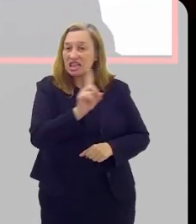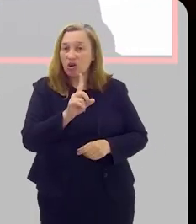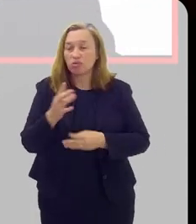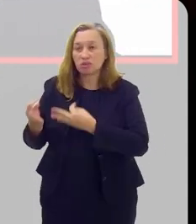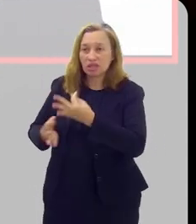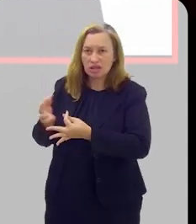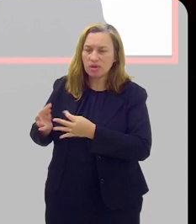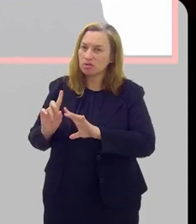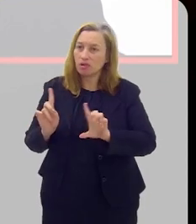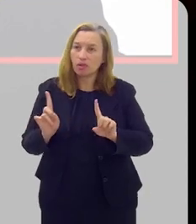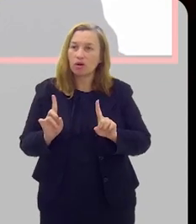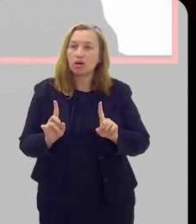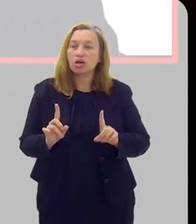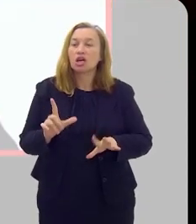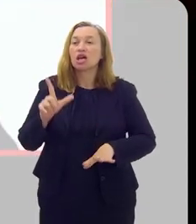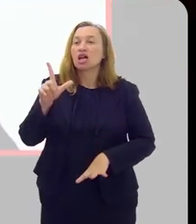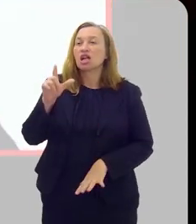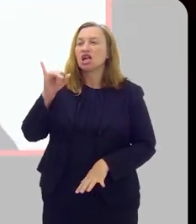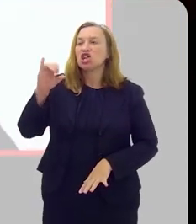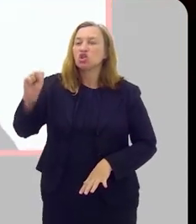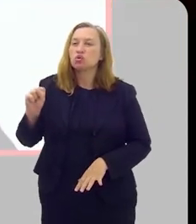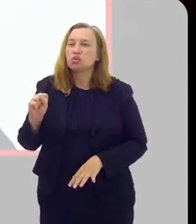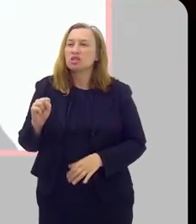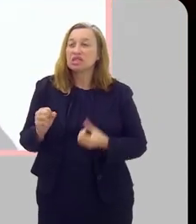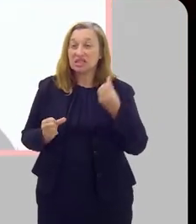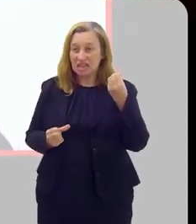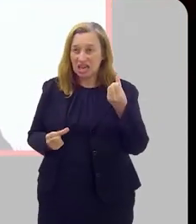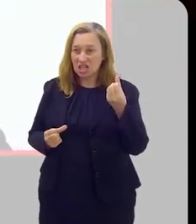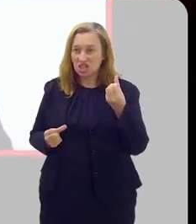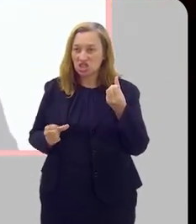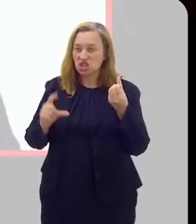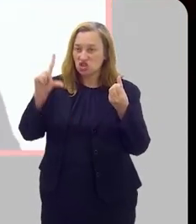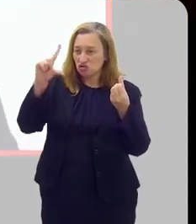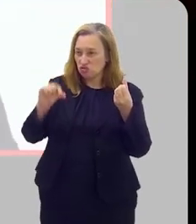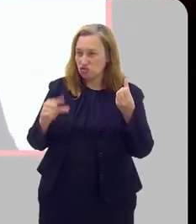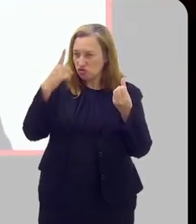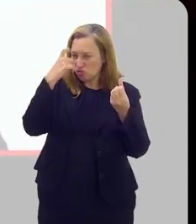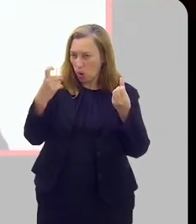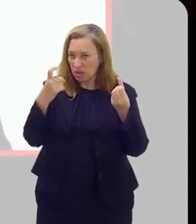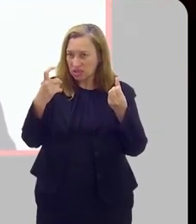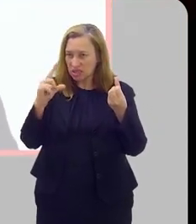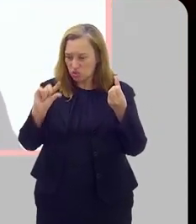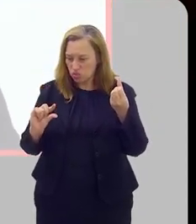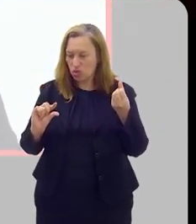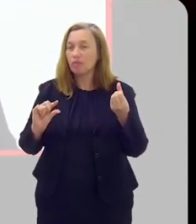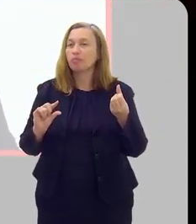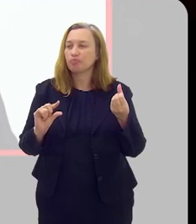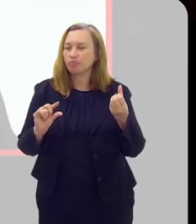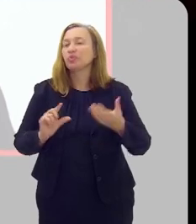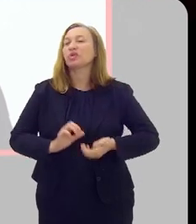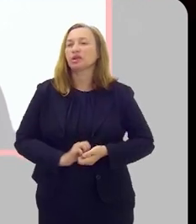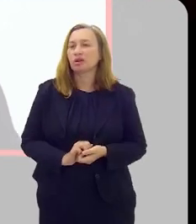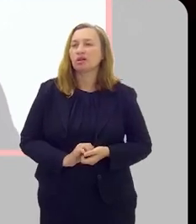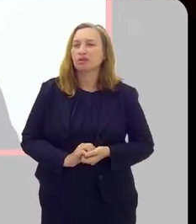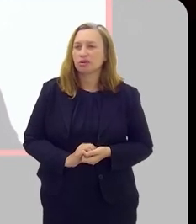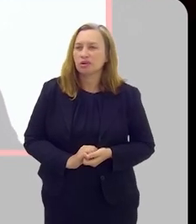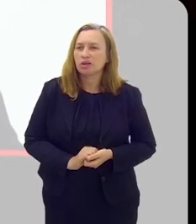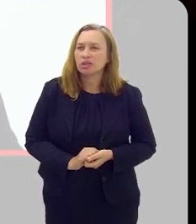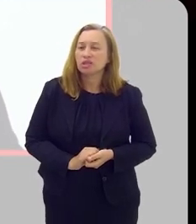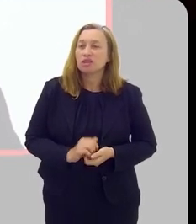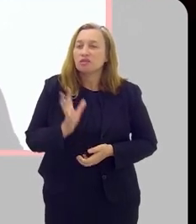por causa do tratamento. O glison 6, que é aquele, vamos dizer assim, o menos agressivo, e muitas vezes